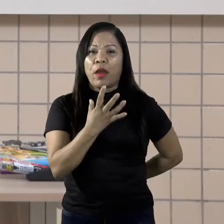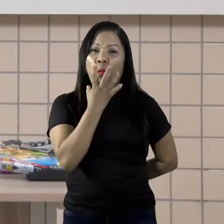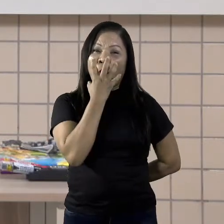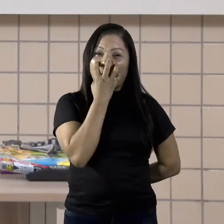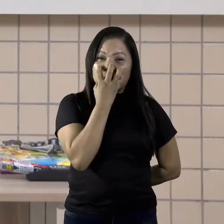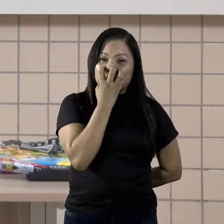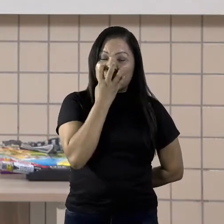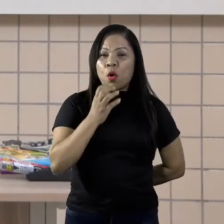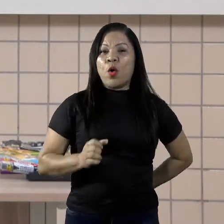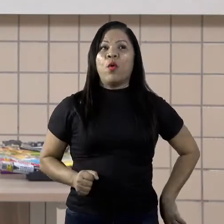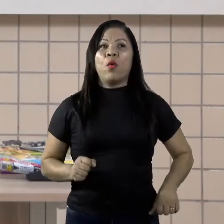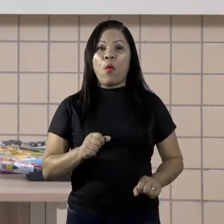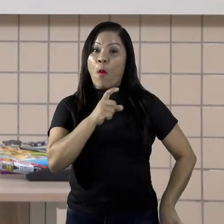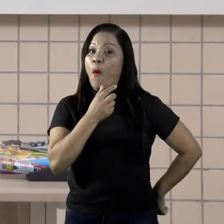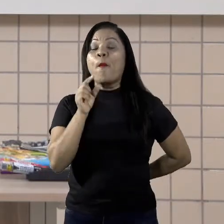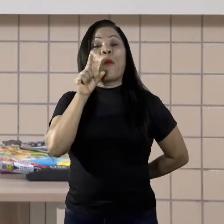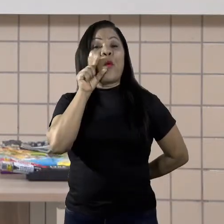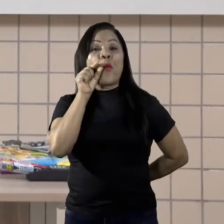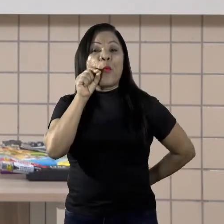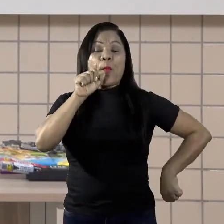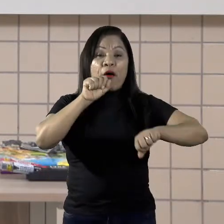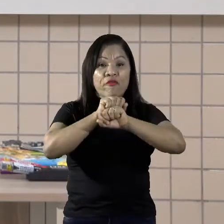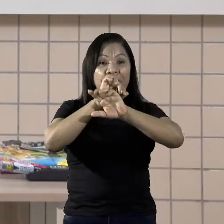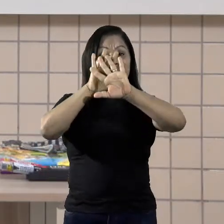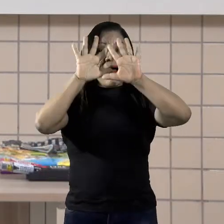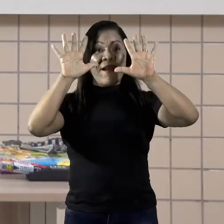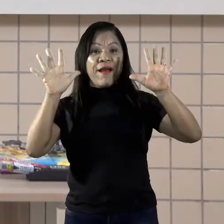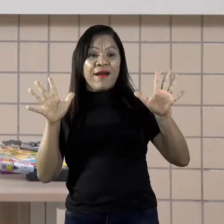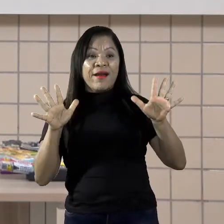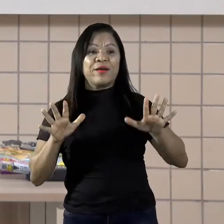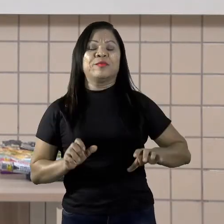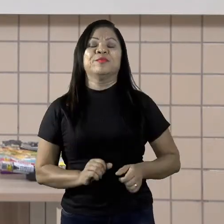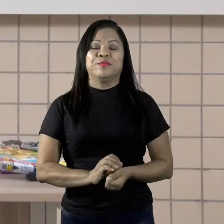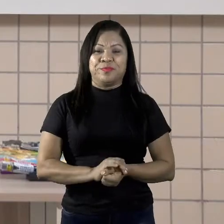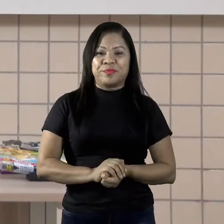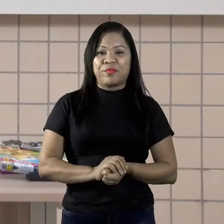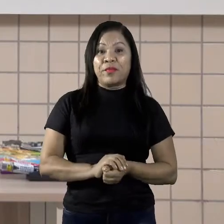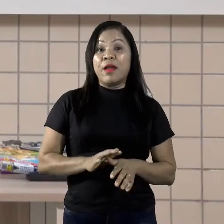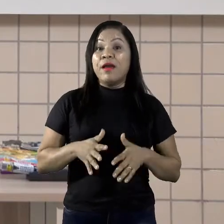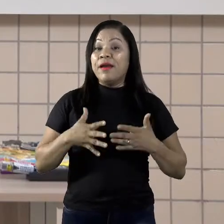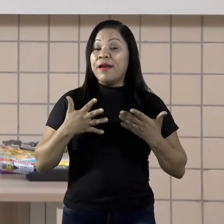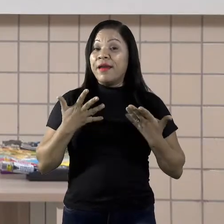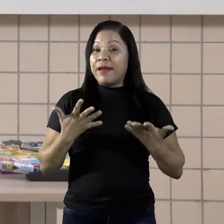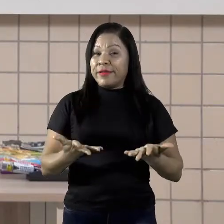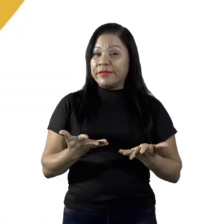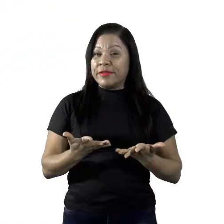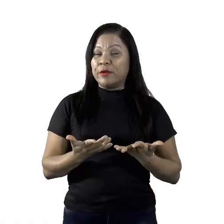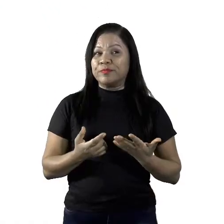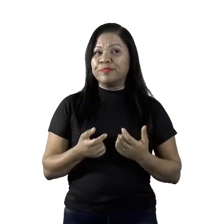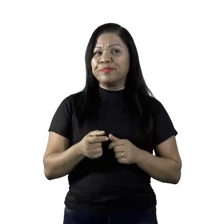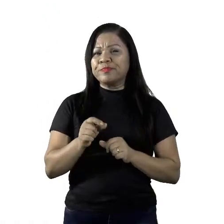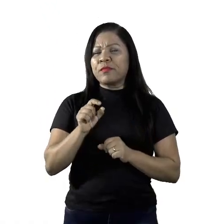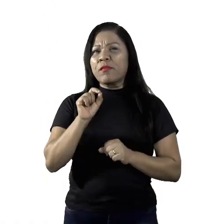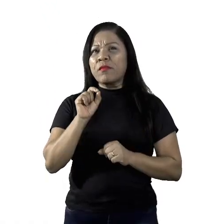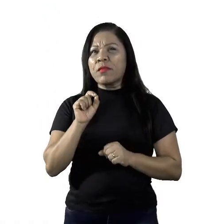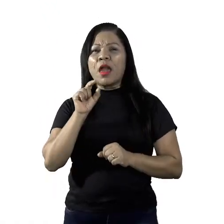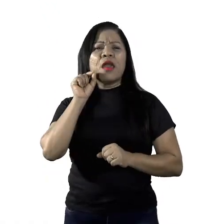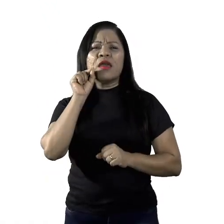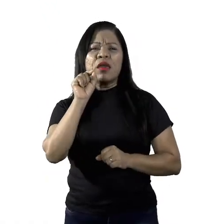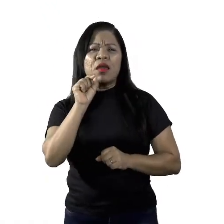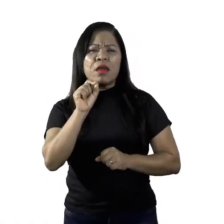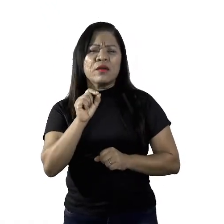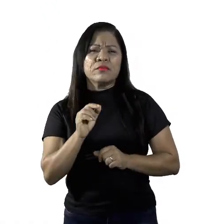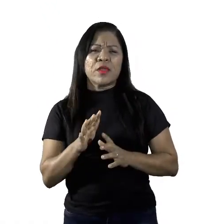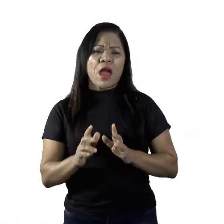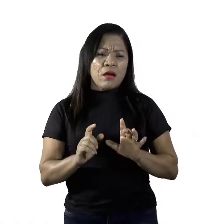ou auditiva, como os sapos e rãs. Dentre os sinais de reprodução que os seres vivos apresentam,